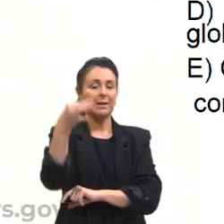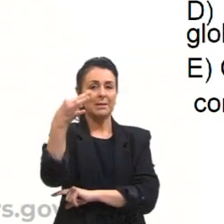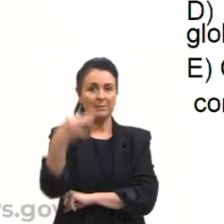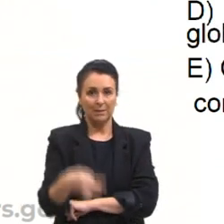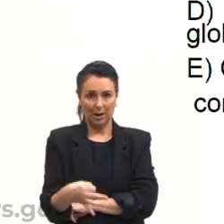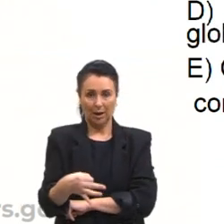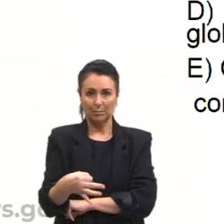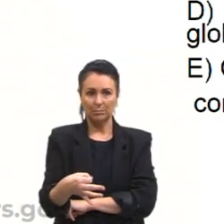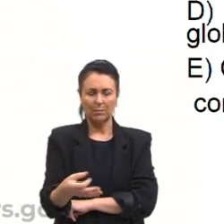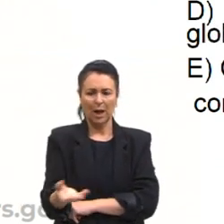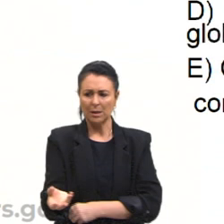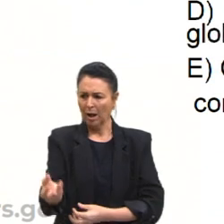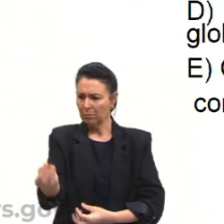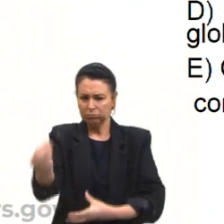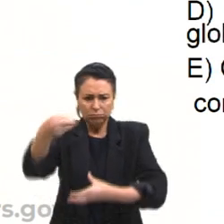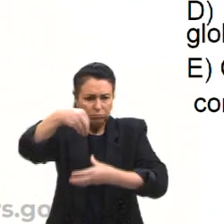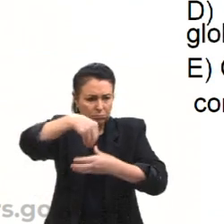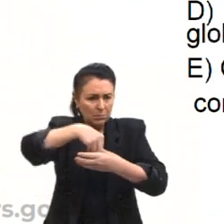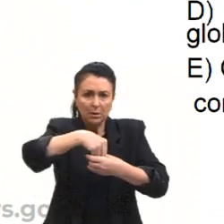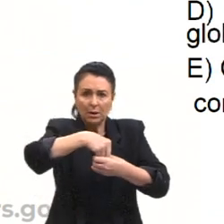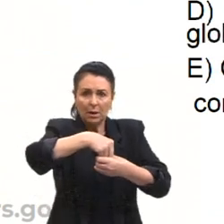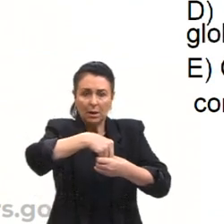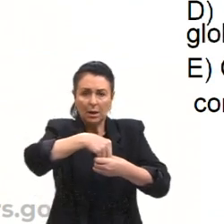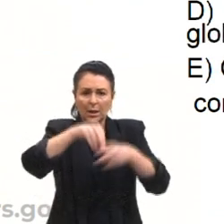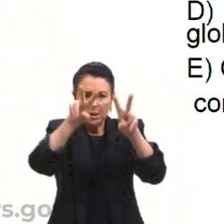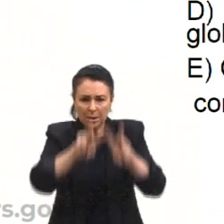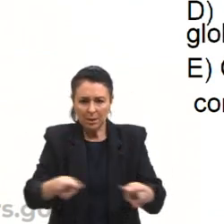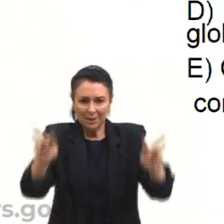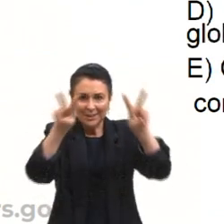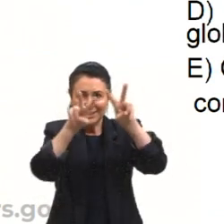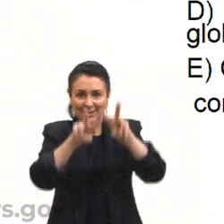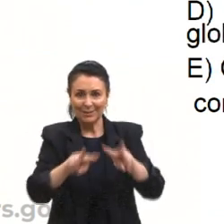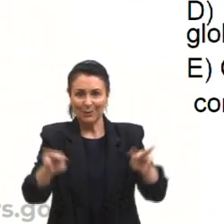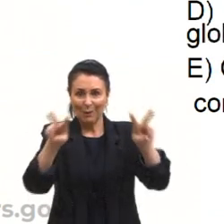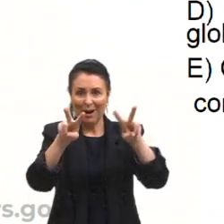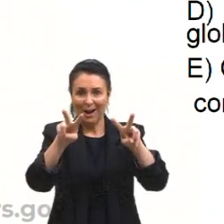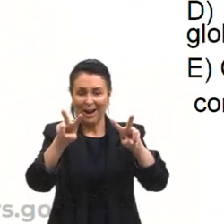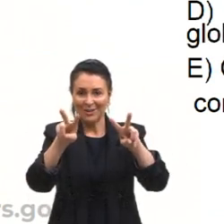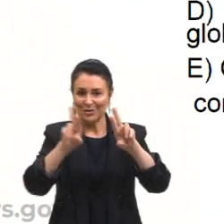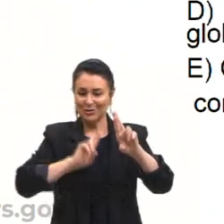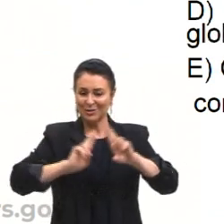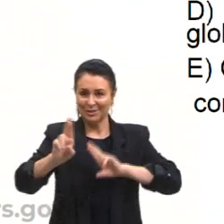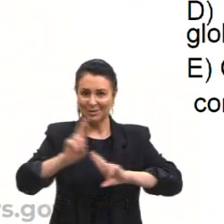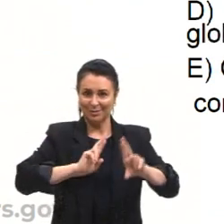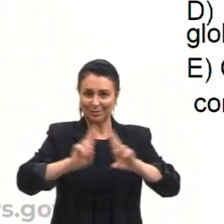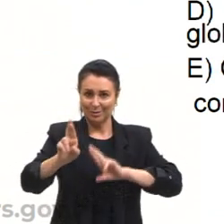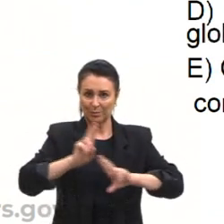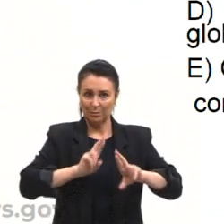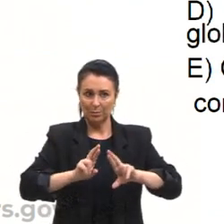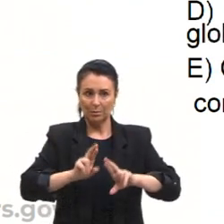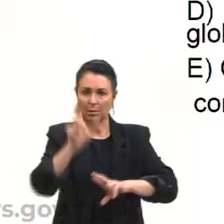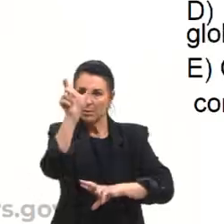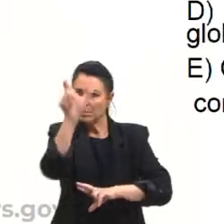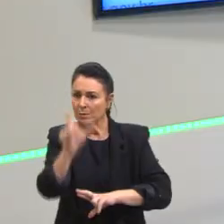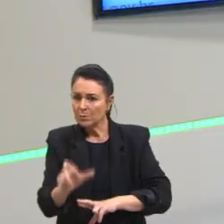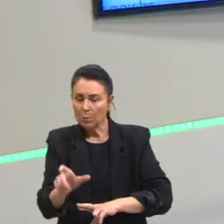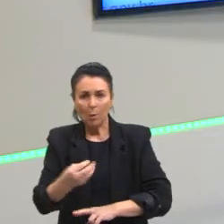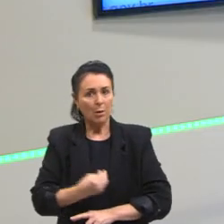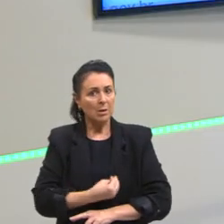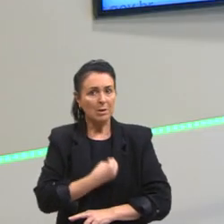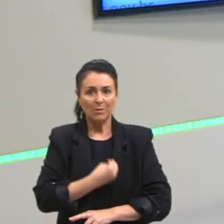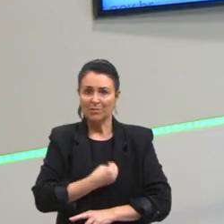a integração das pessoas nas redes virtuais de relacionamento. e as pessoas acabam ficando nesse mundo virtual,